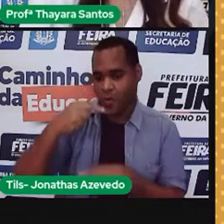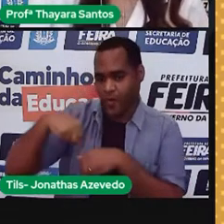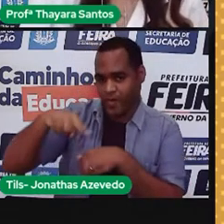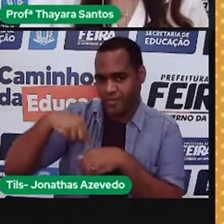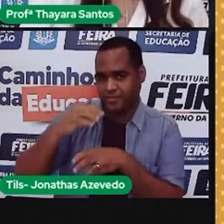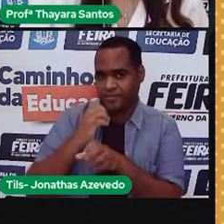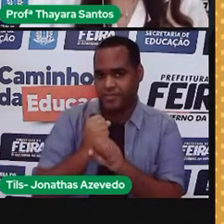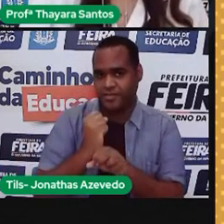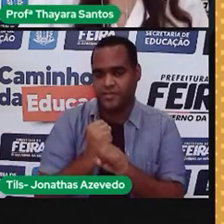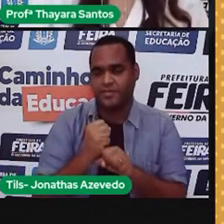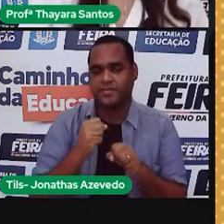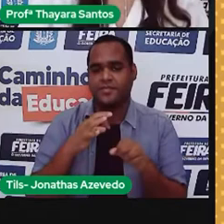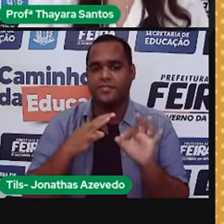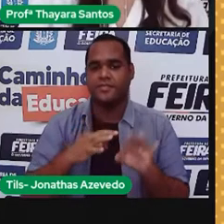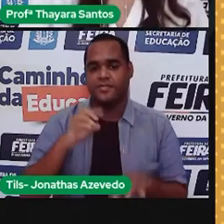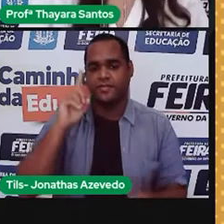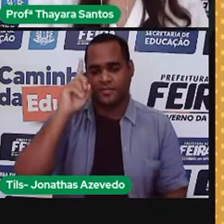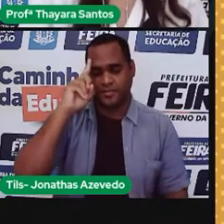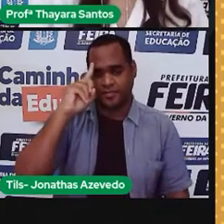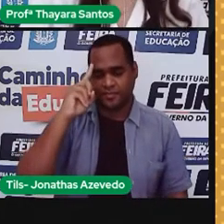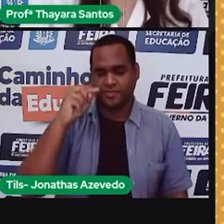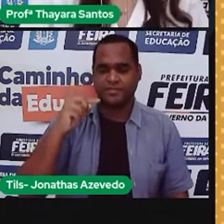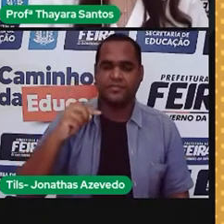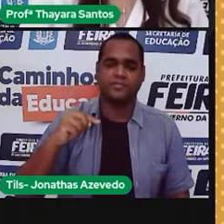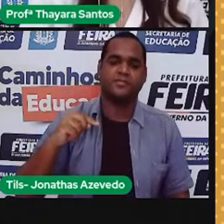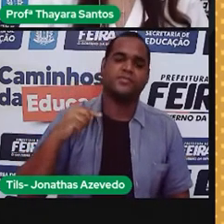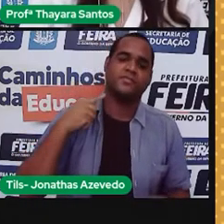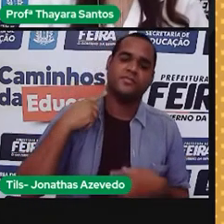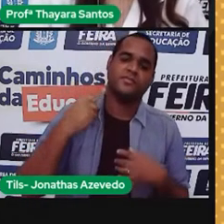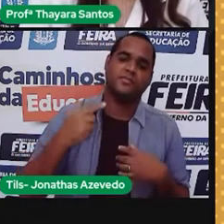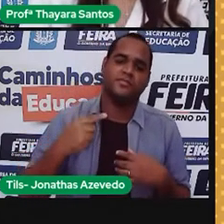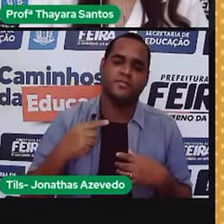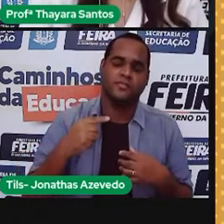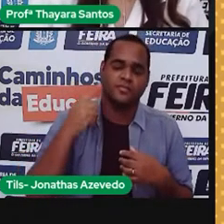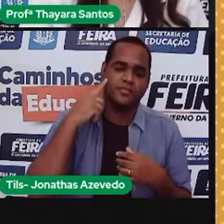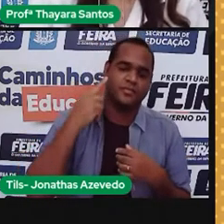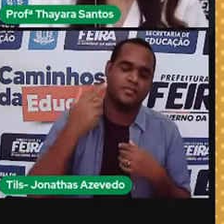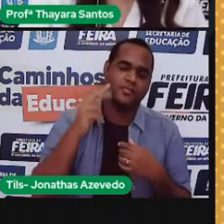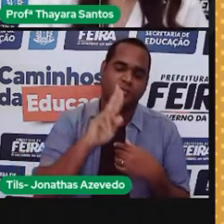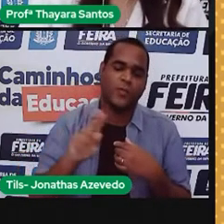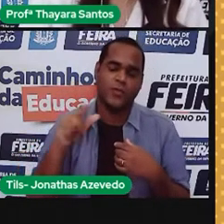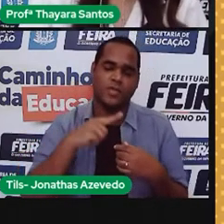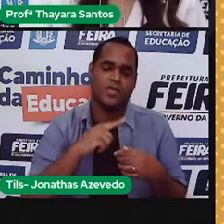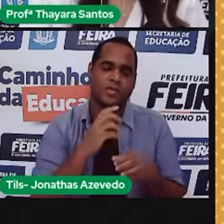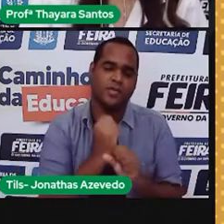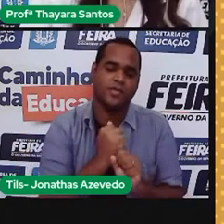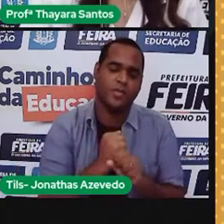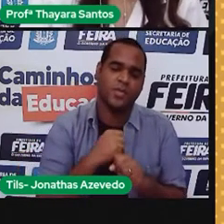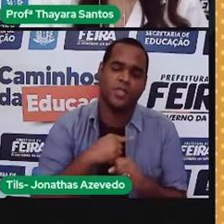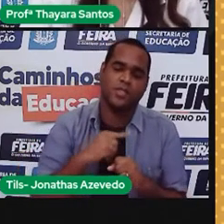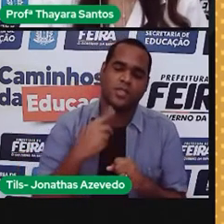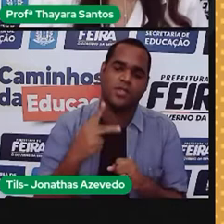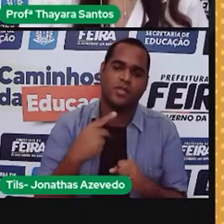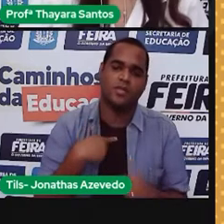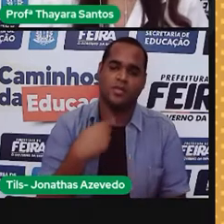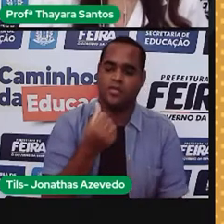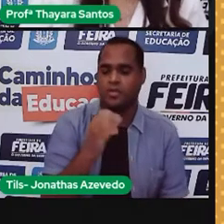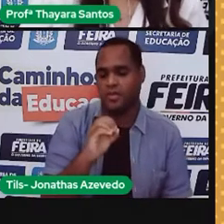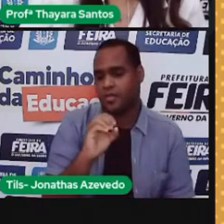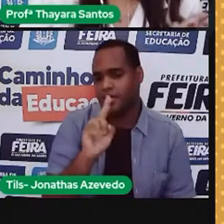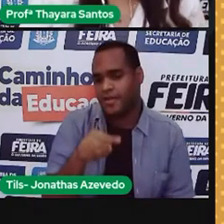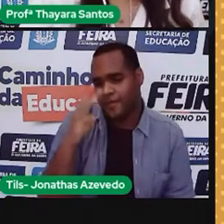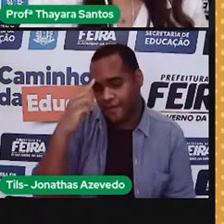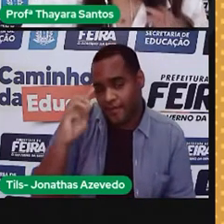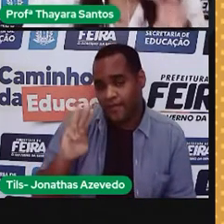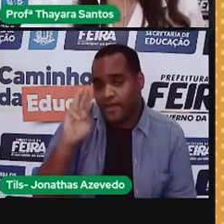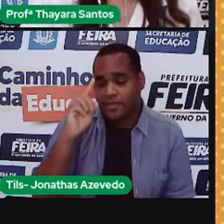ligado durante aquele dia. Então, vamos imaginar que eu uso essa lâmpada aqui, que tem potência de 60 watts, durante